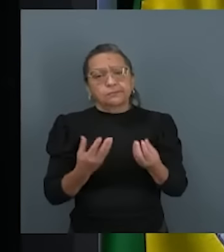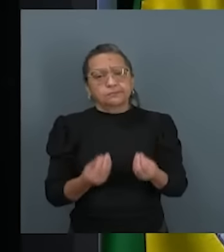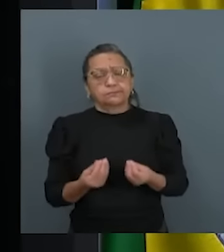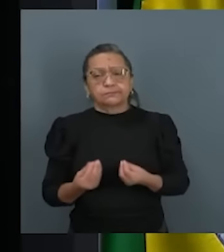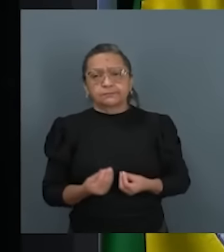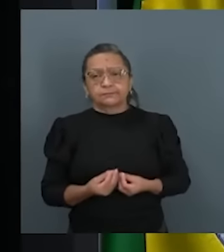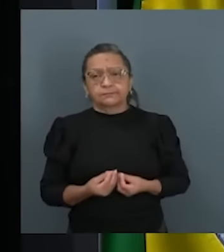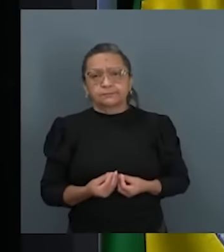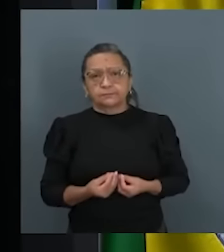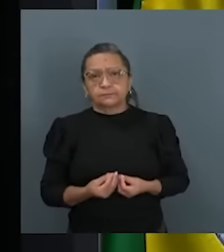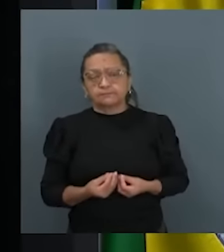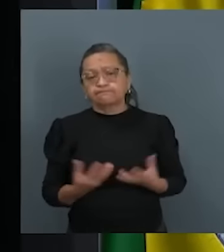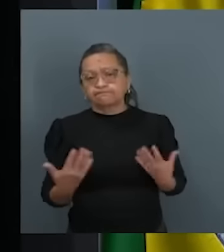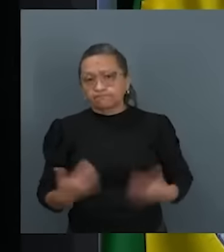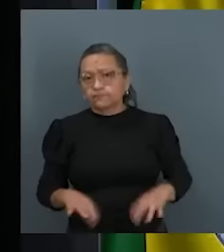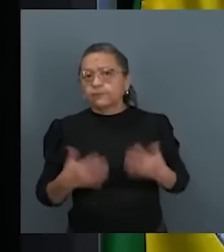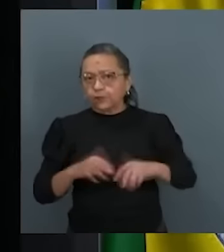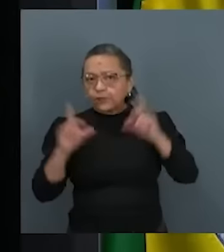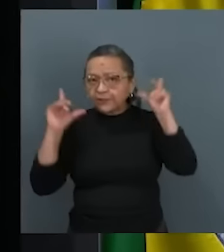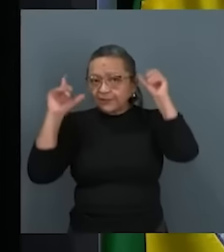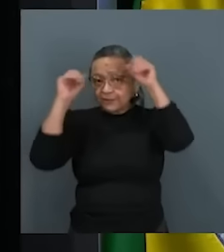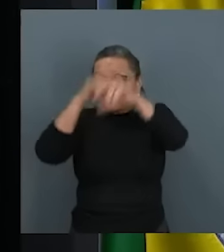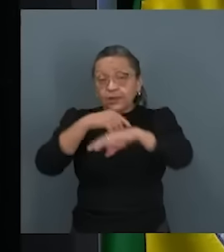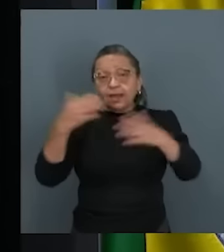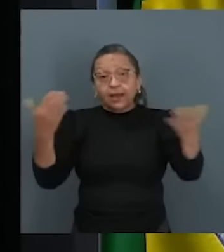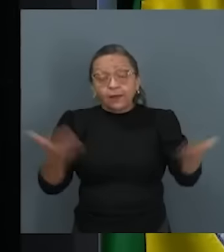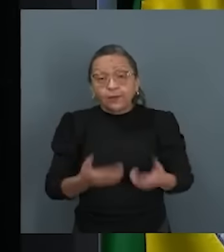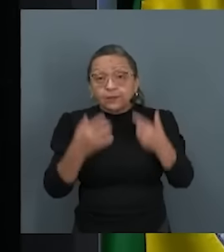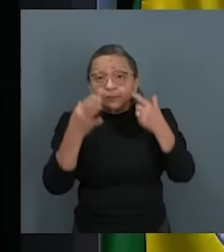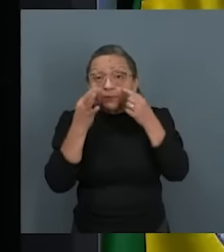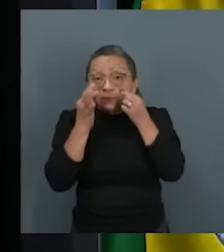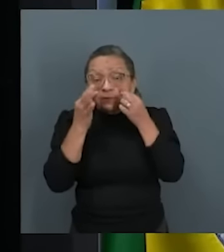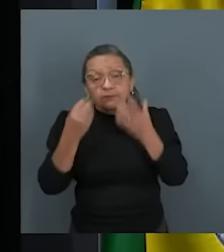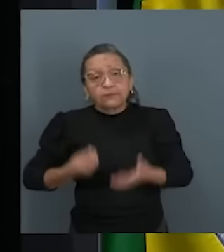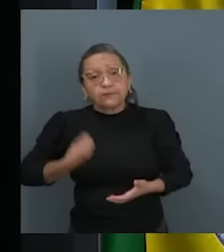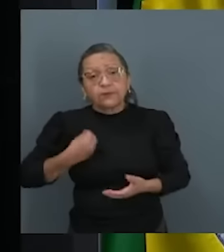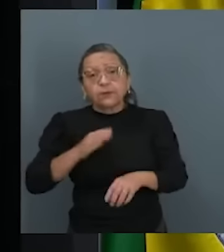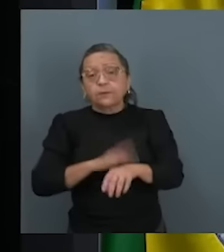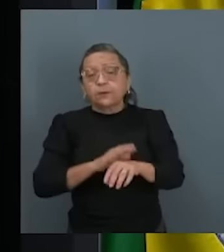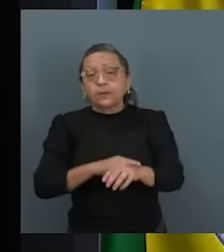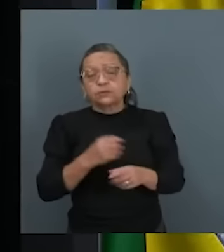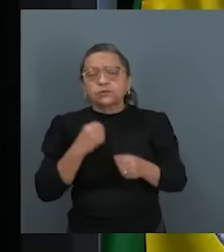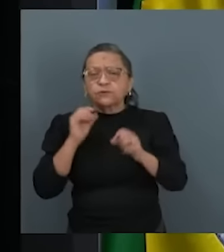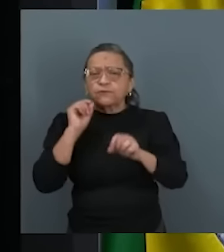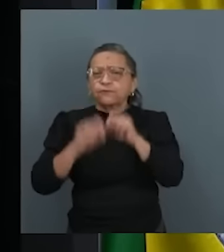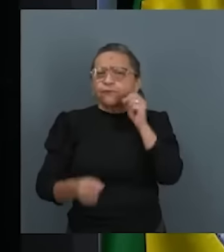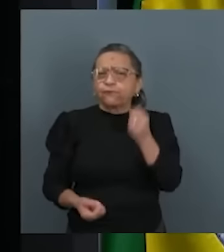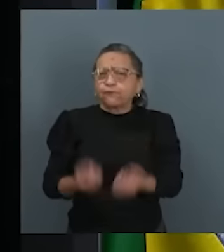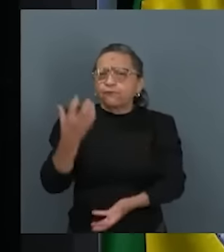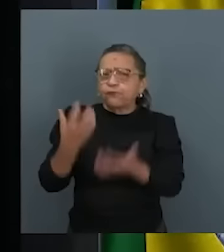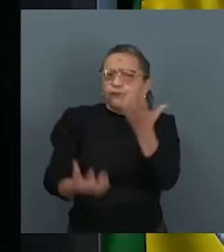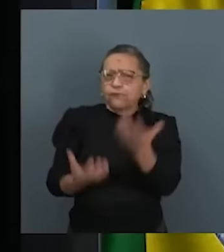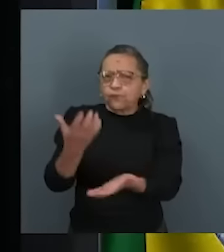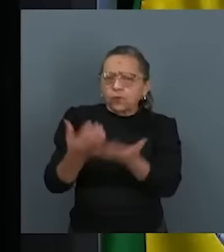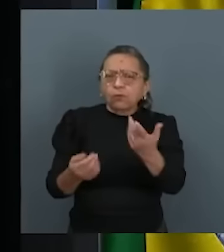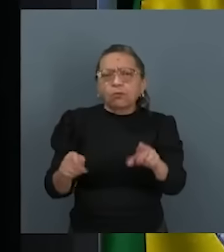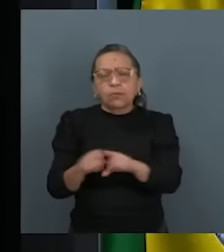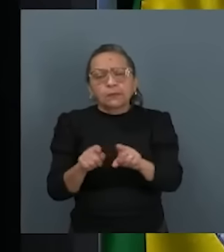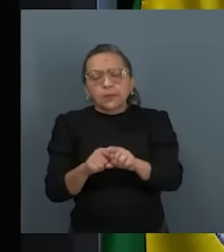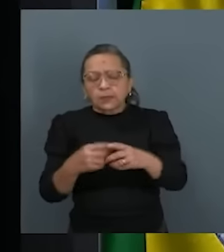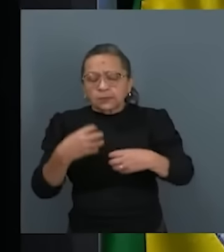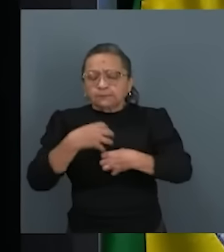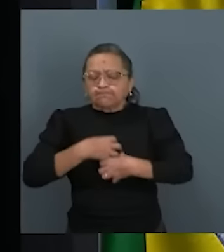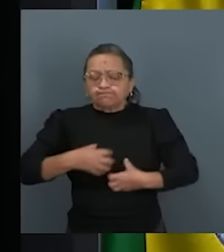e foi muito difícil. E agora a gente está vivendo esse momento de queimada, que também nos